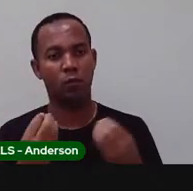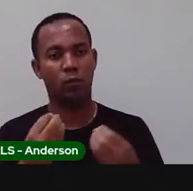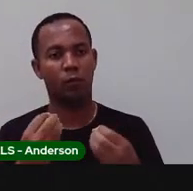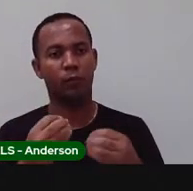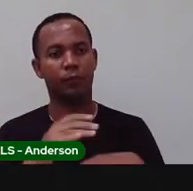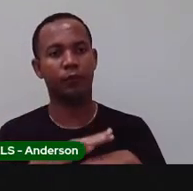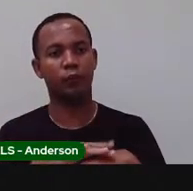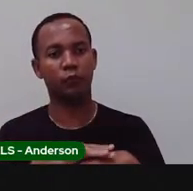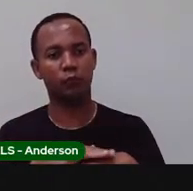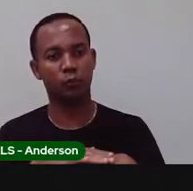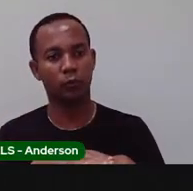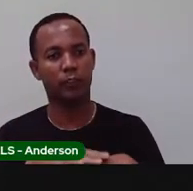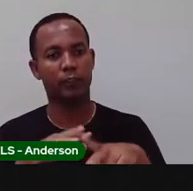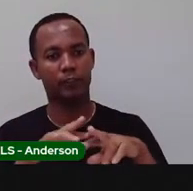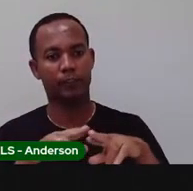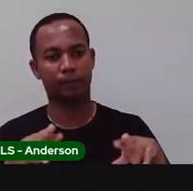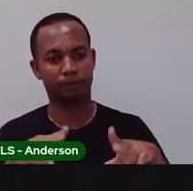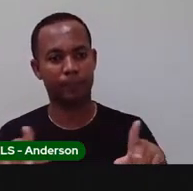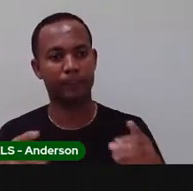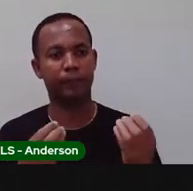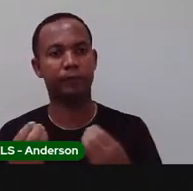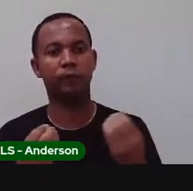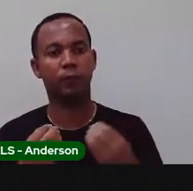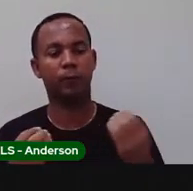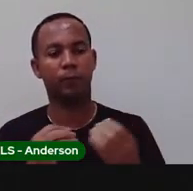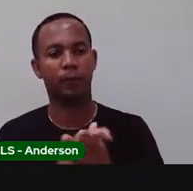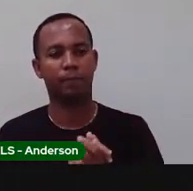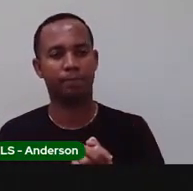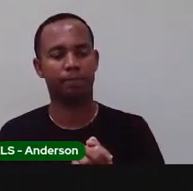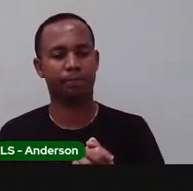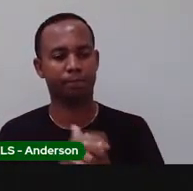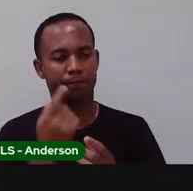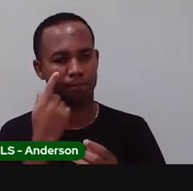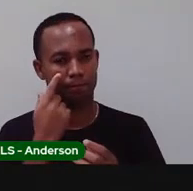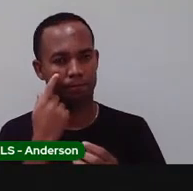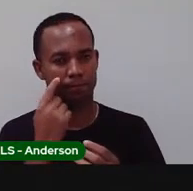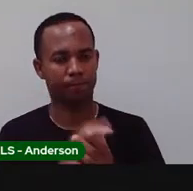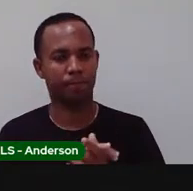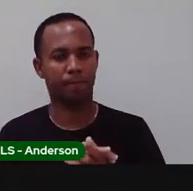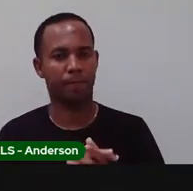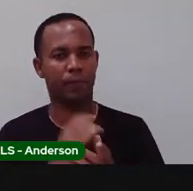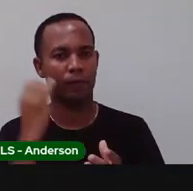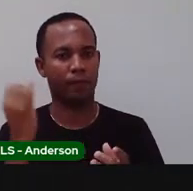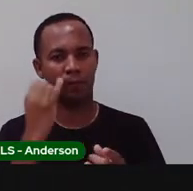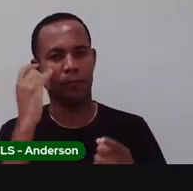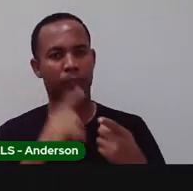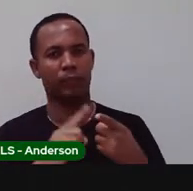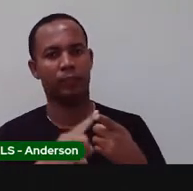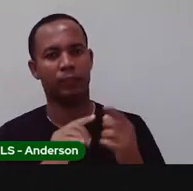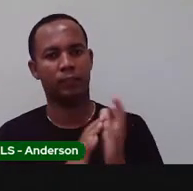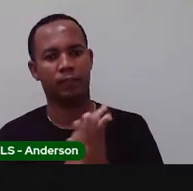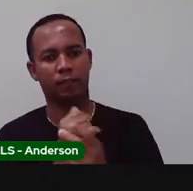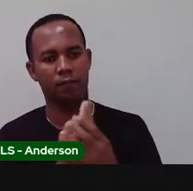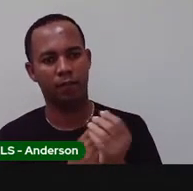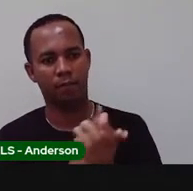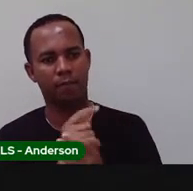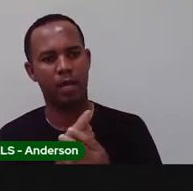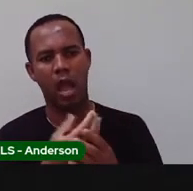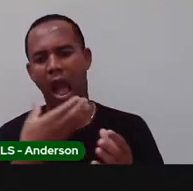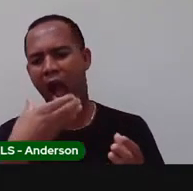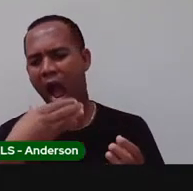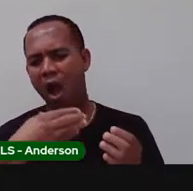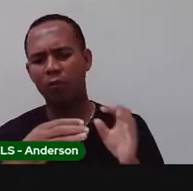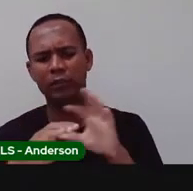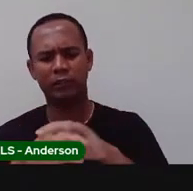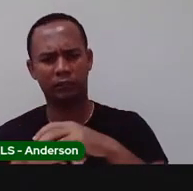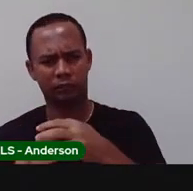Vamos aqui, dica, né? Da gente pra vocês. Lavar bem as mãos e os alimentos. Toda